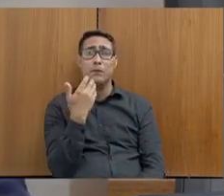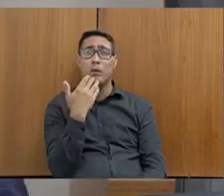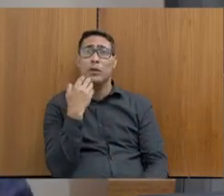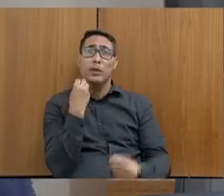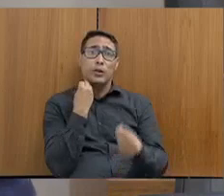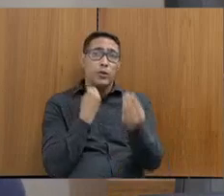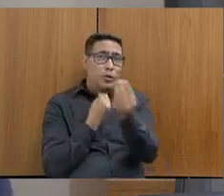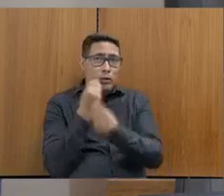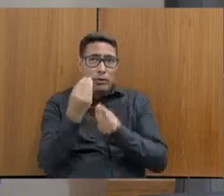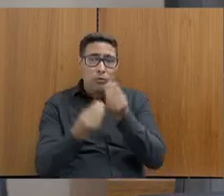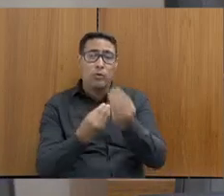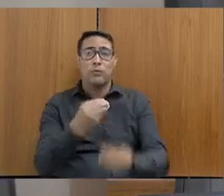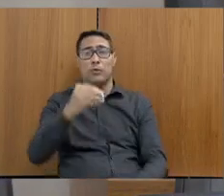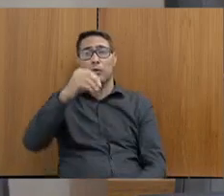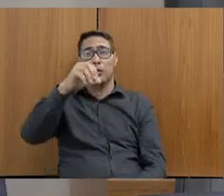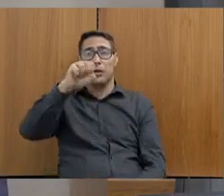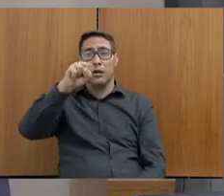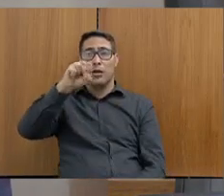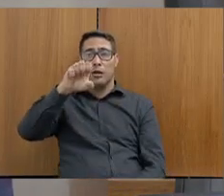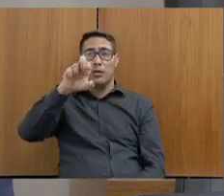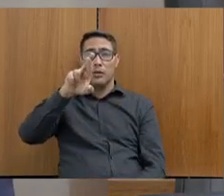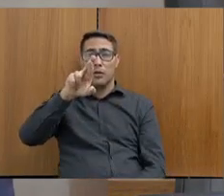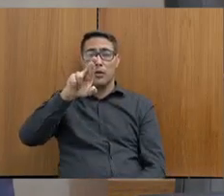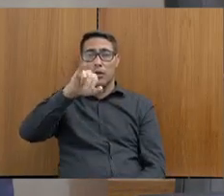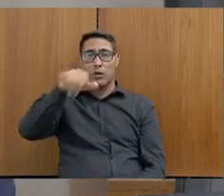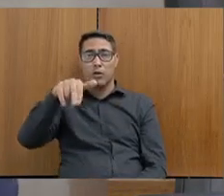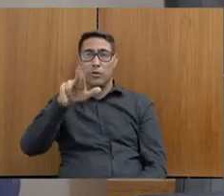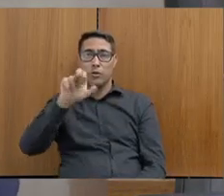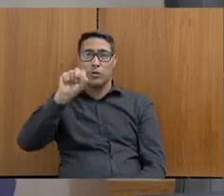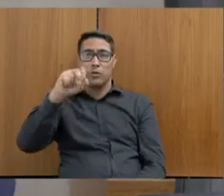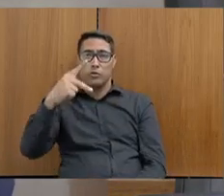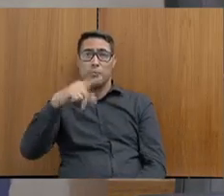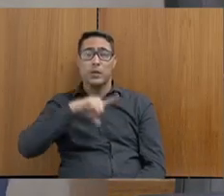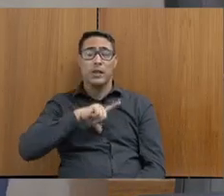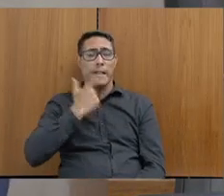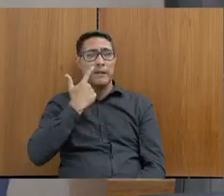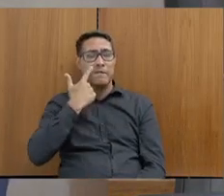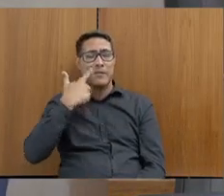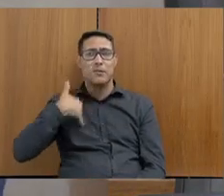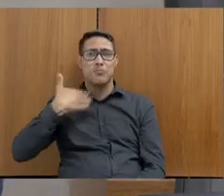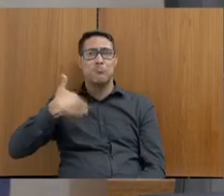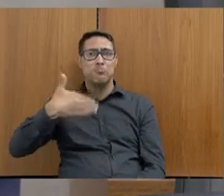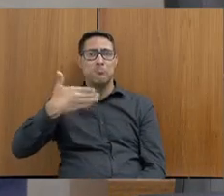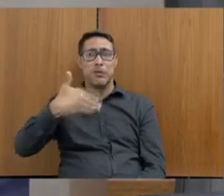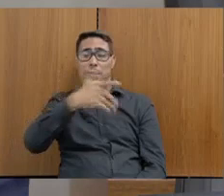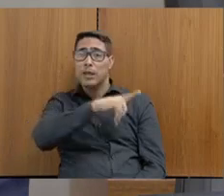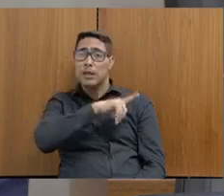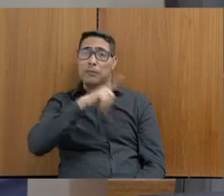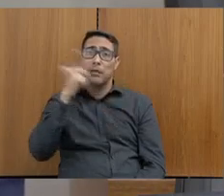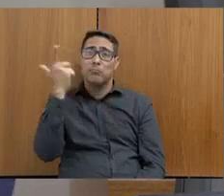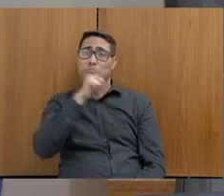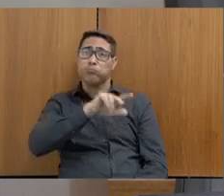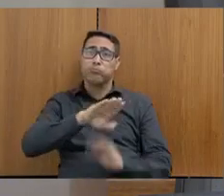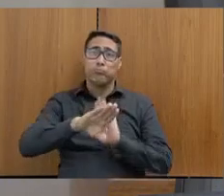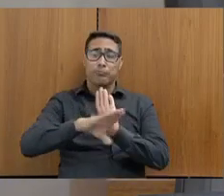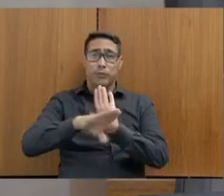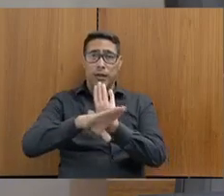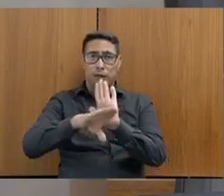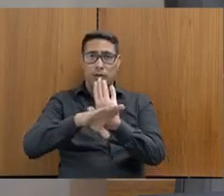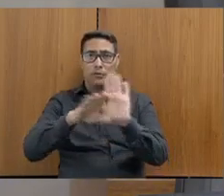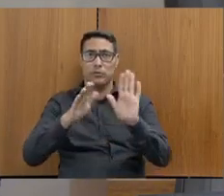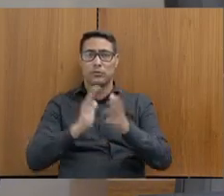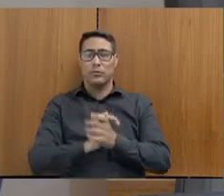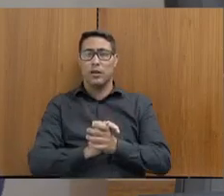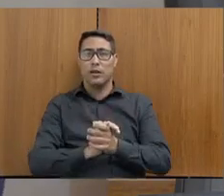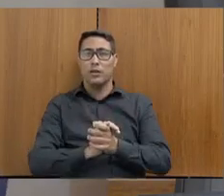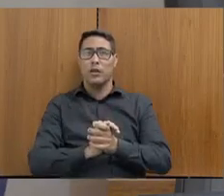a Sejuspe tem visto essa questão para dar essa retaguarda ao sistema de segurança, não falo nem a polícia civil, é